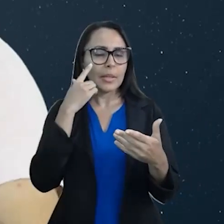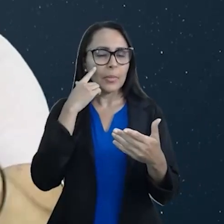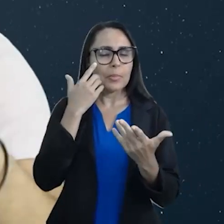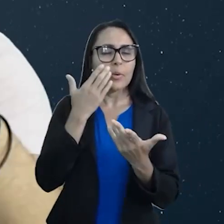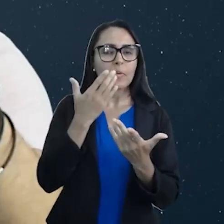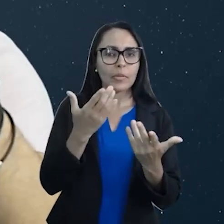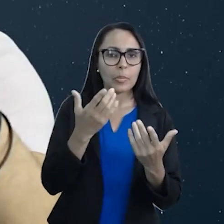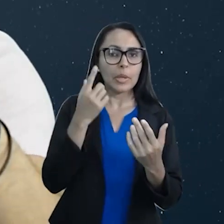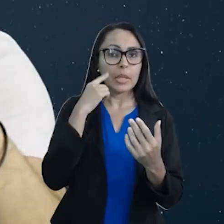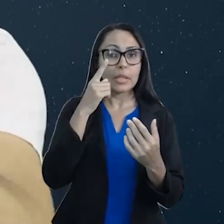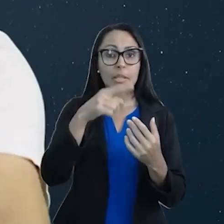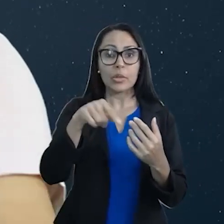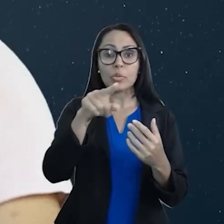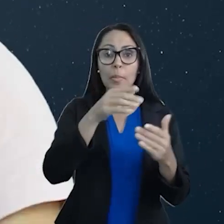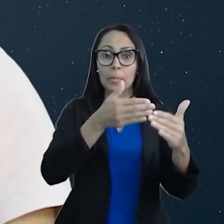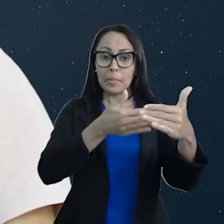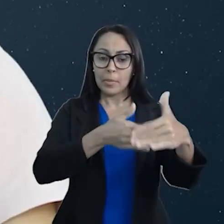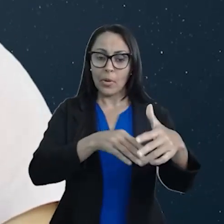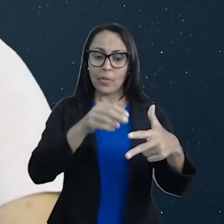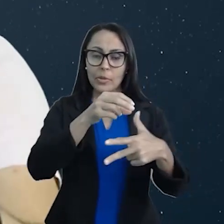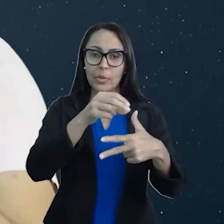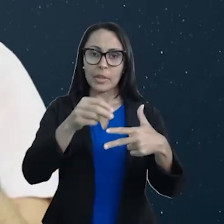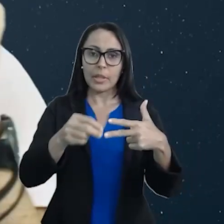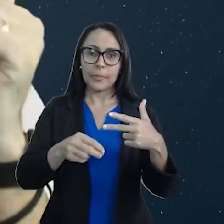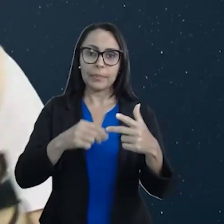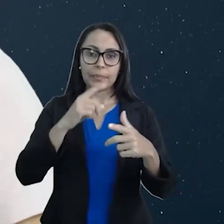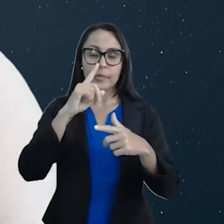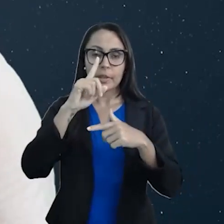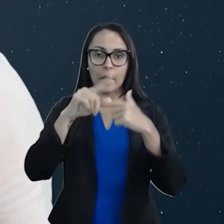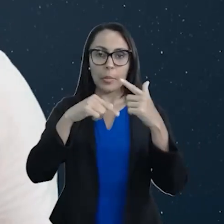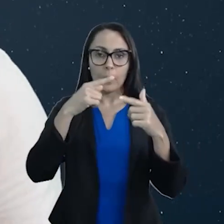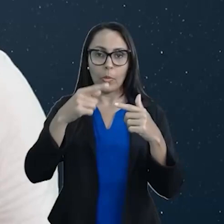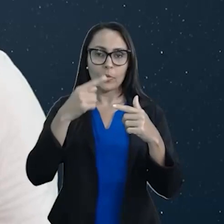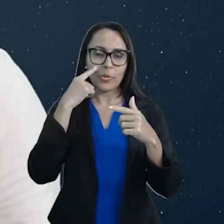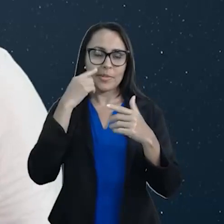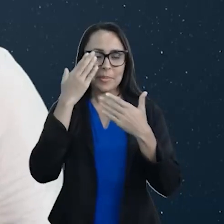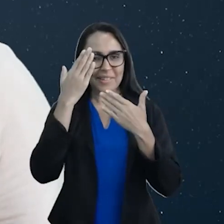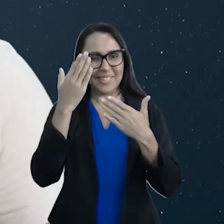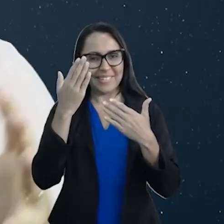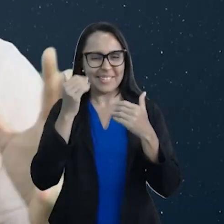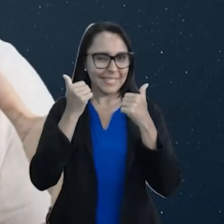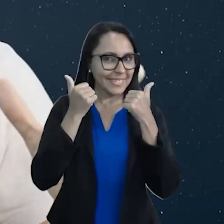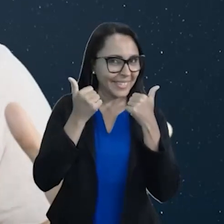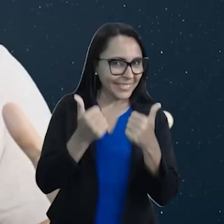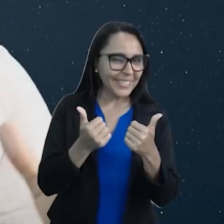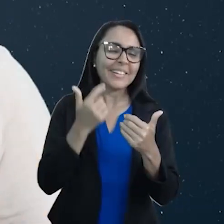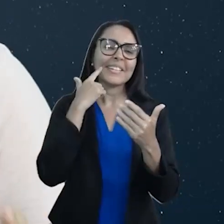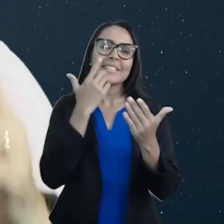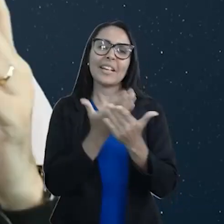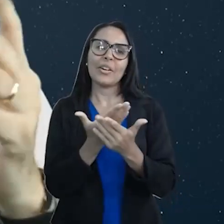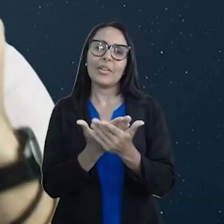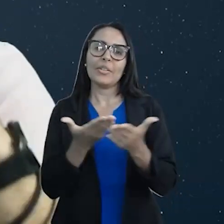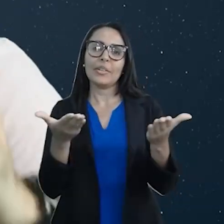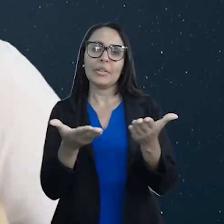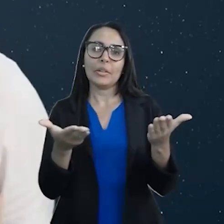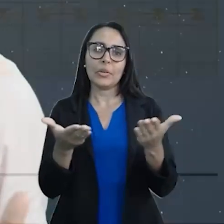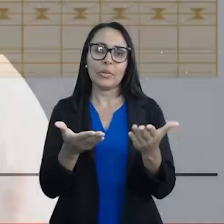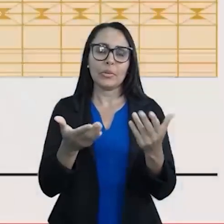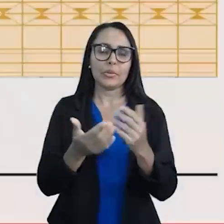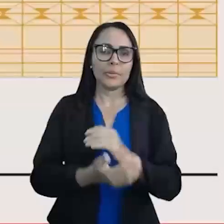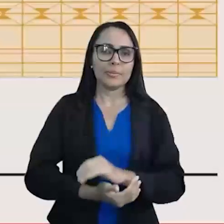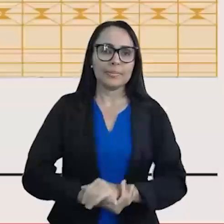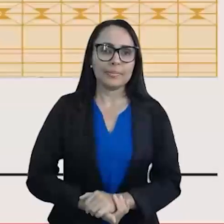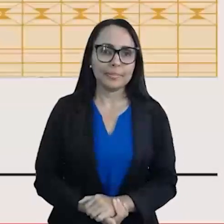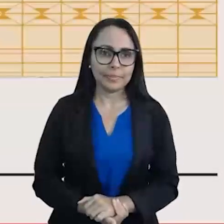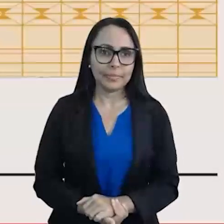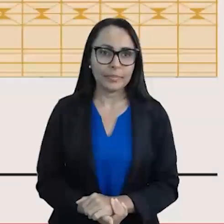provavelmente estará na sua prova do Enem, depois você me agradece, tá bom? A nossa aula de hoje, projeta aí,